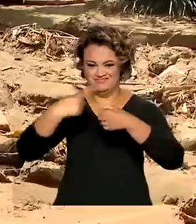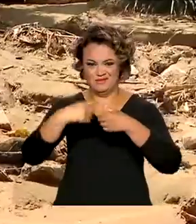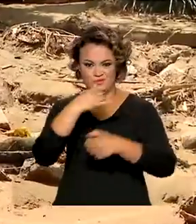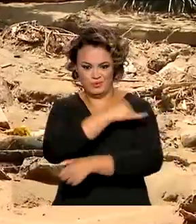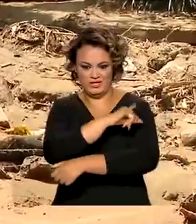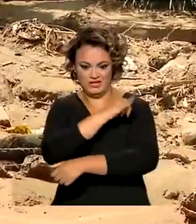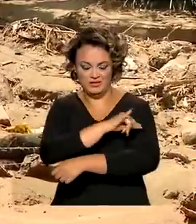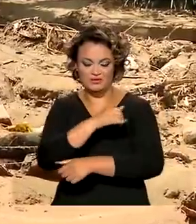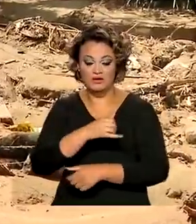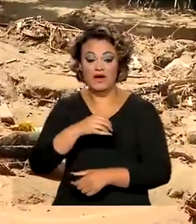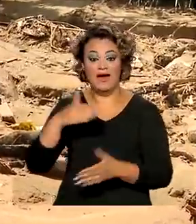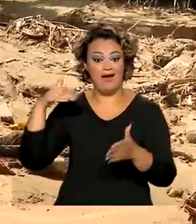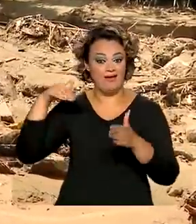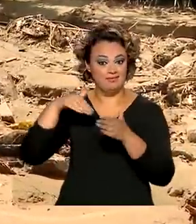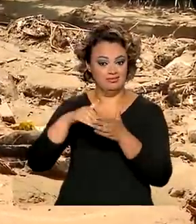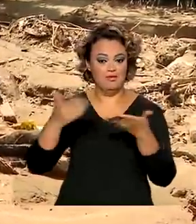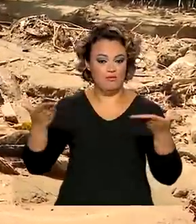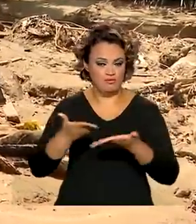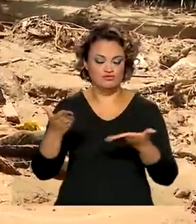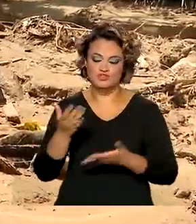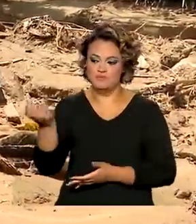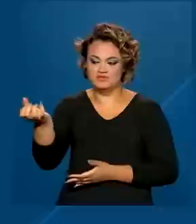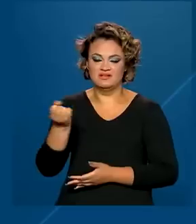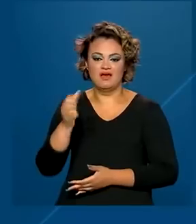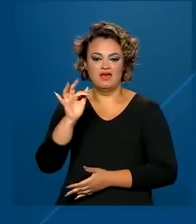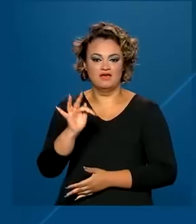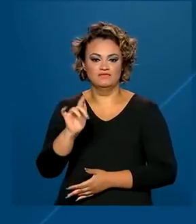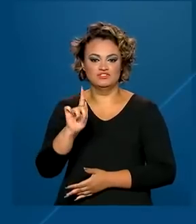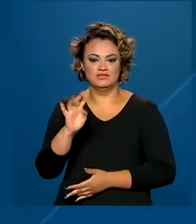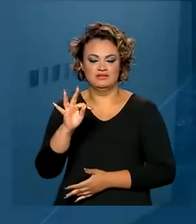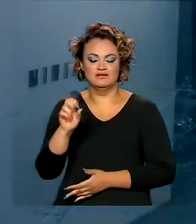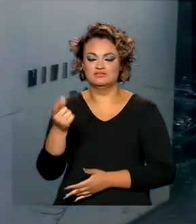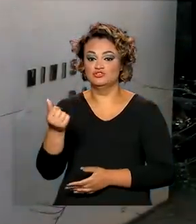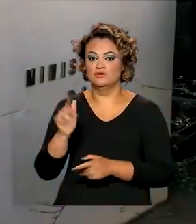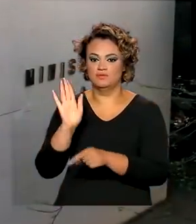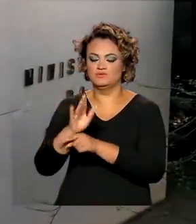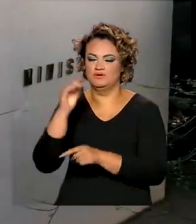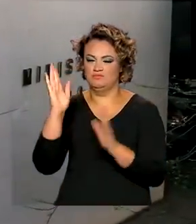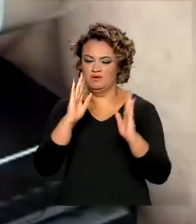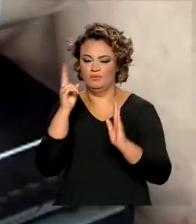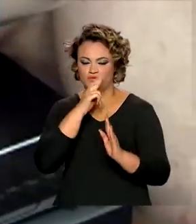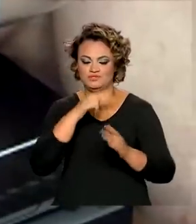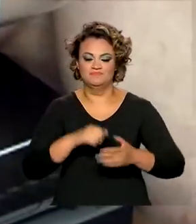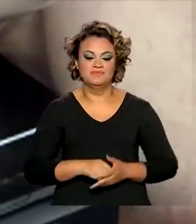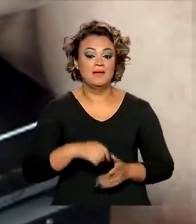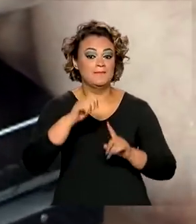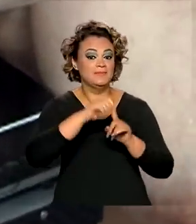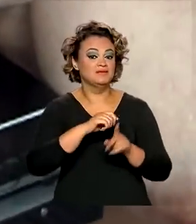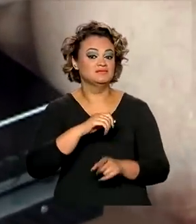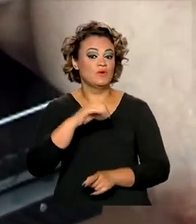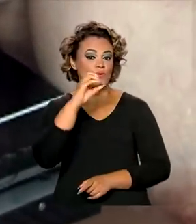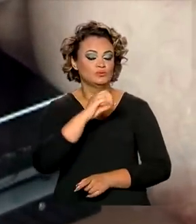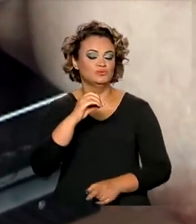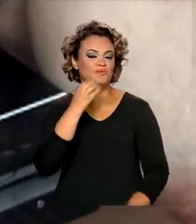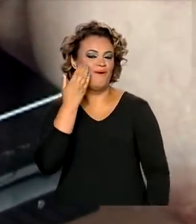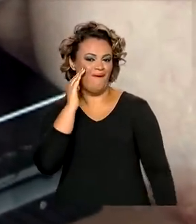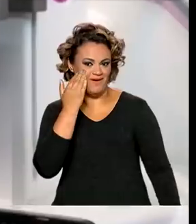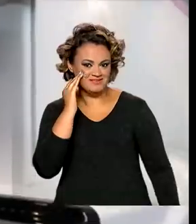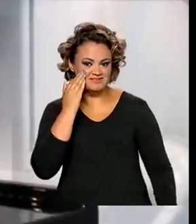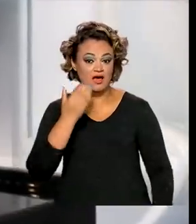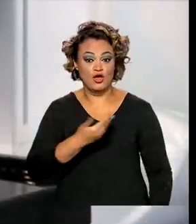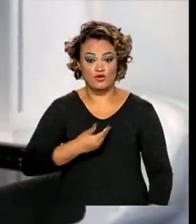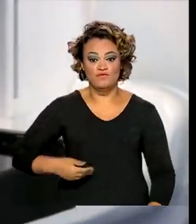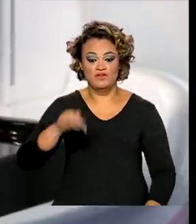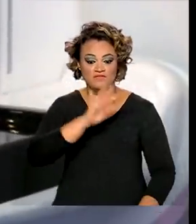enchentes têm até hoje para sacar o FGTS. Outubro Rosa. Governo federal lança mais